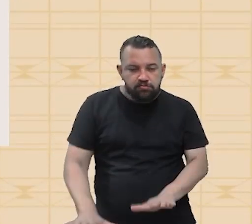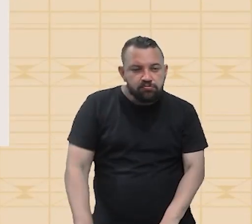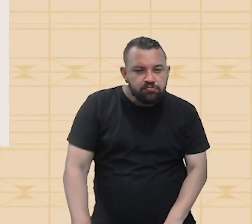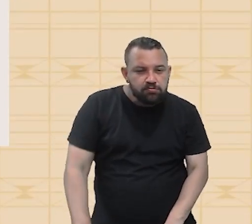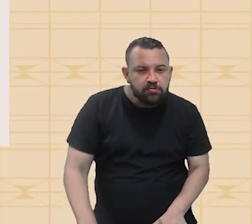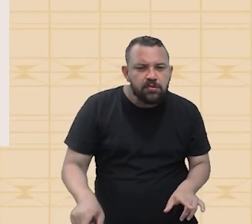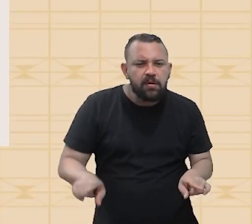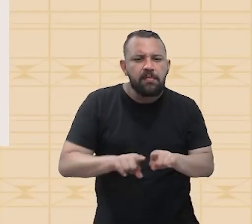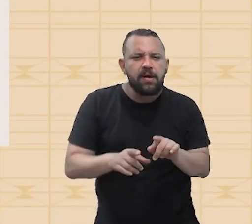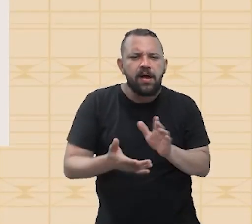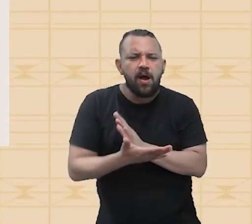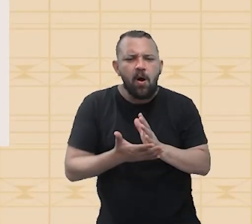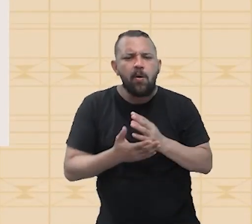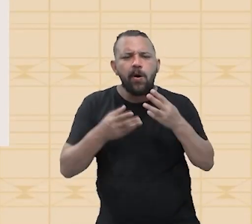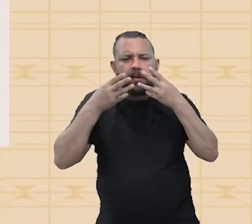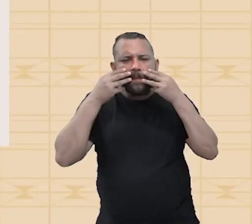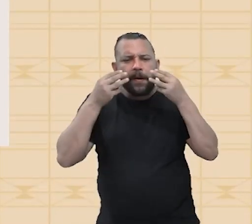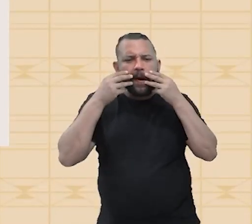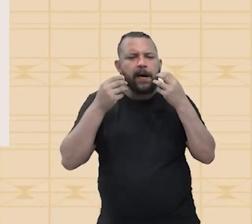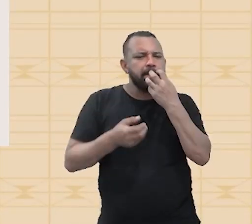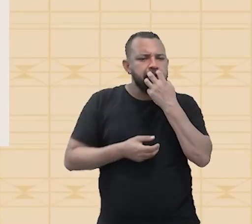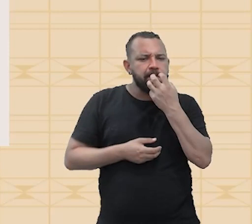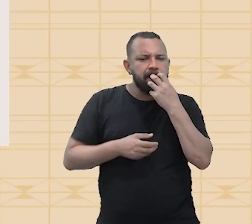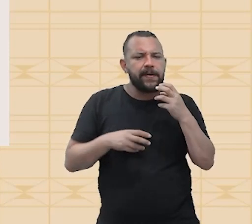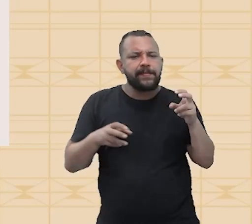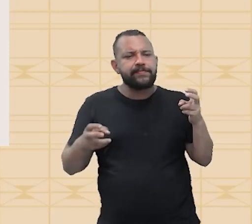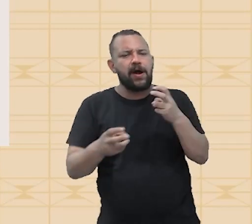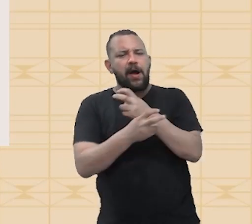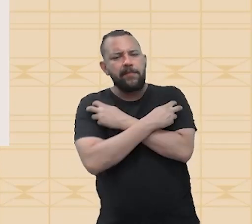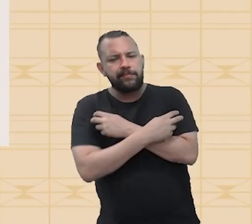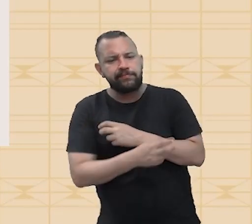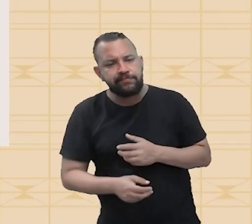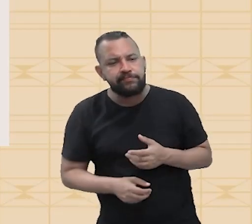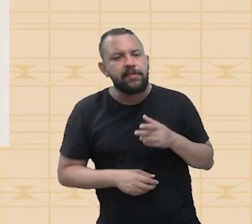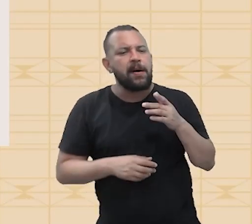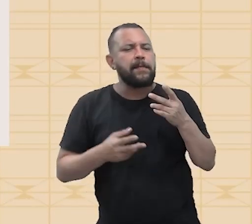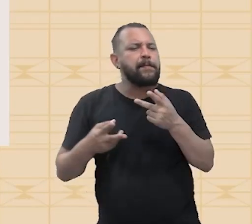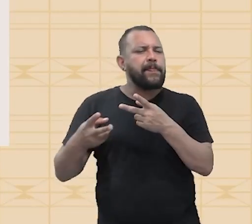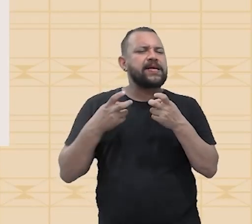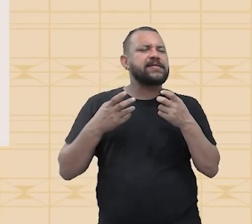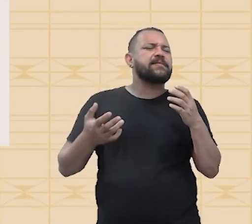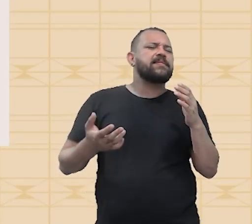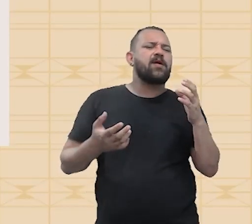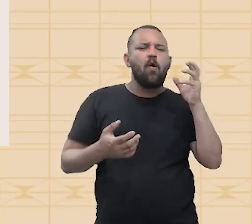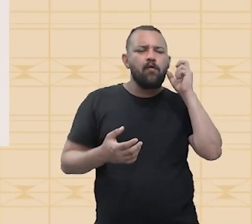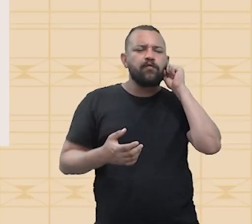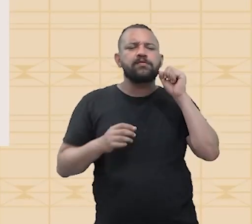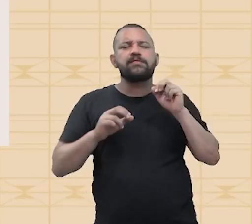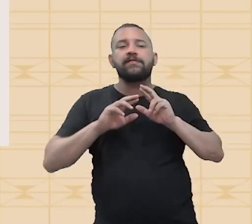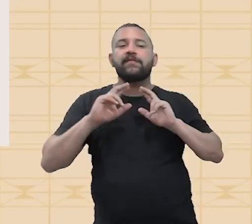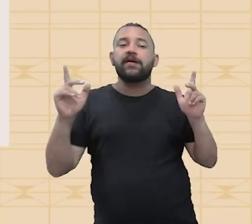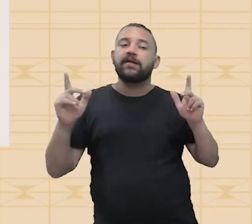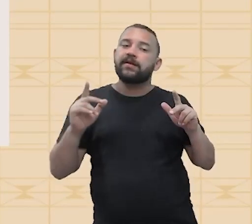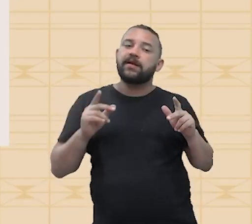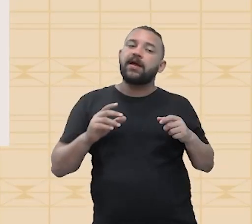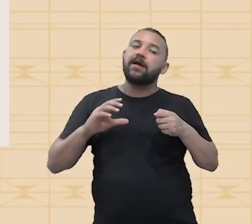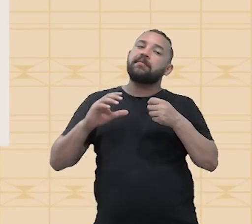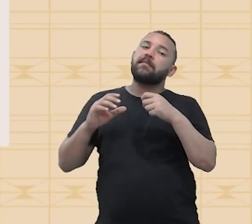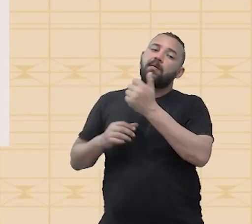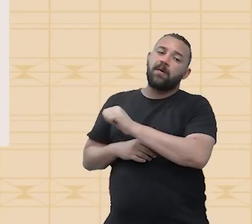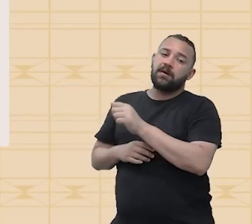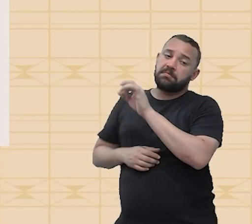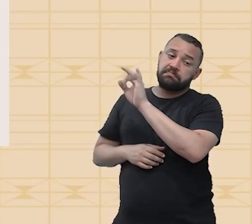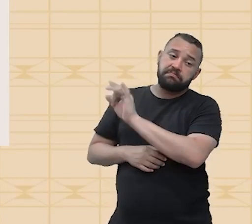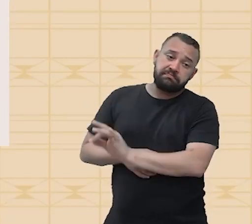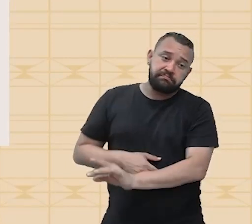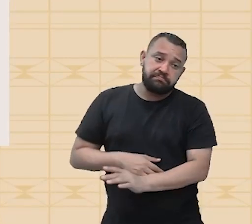animais, cachorros, gatos, dofios, moncegos. Cada um, ele vai ter uma percepção auditiva diferente, que é a qualidade que ele